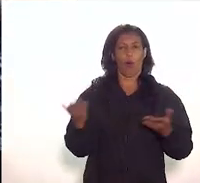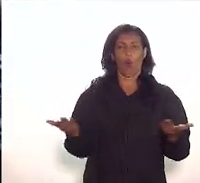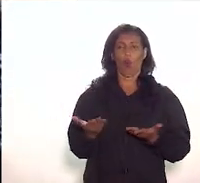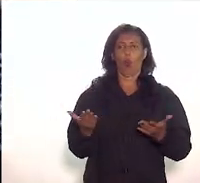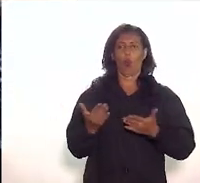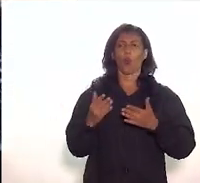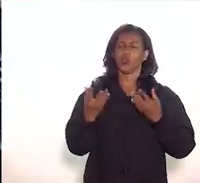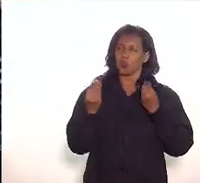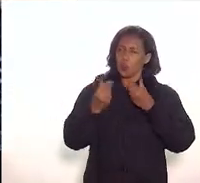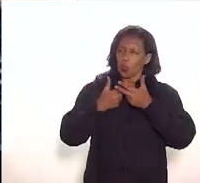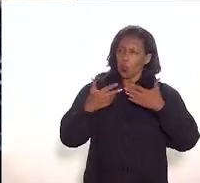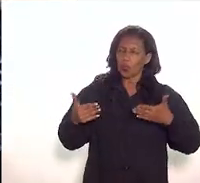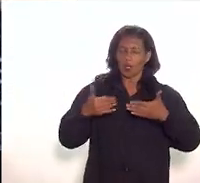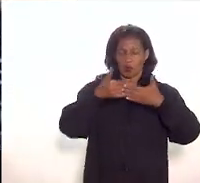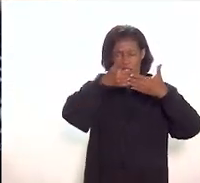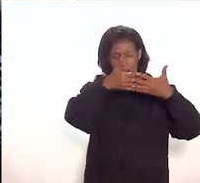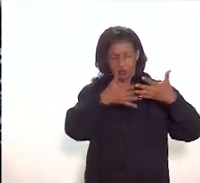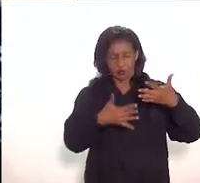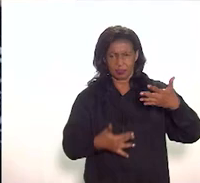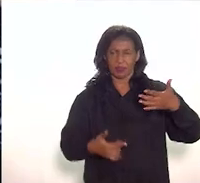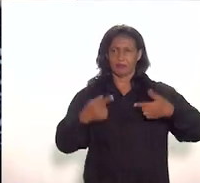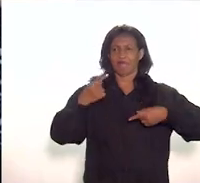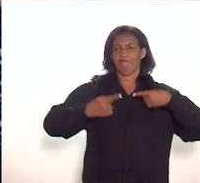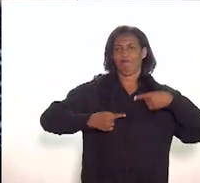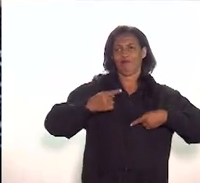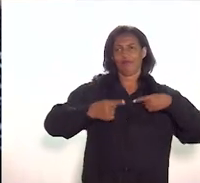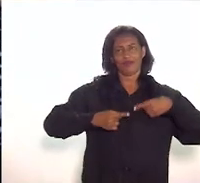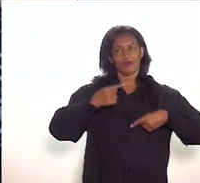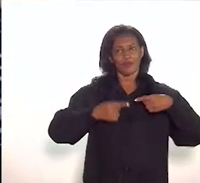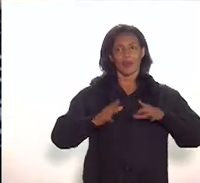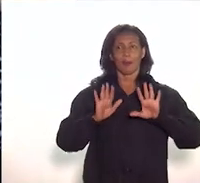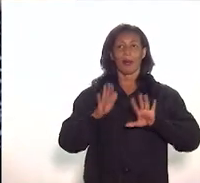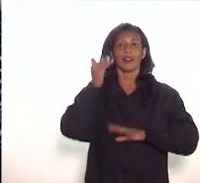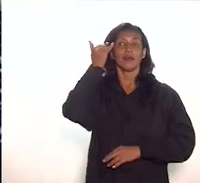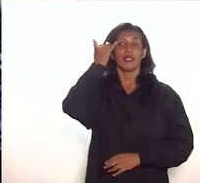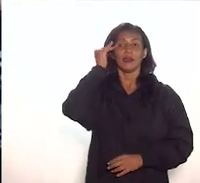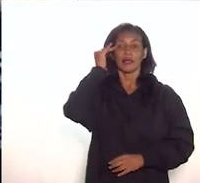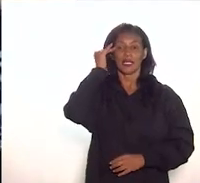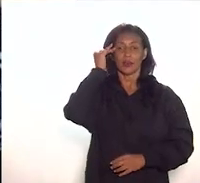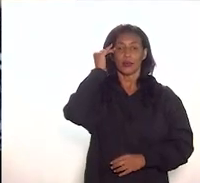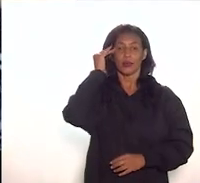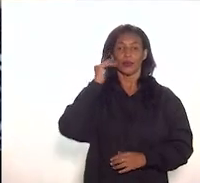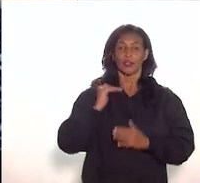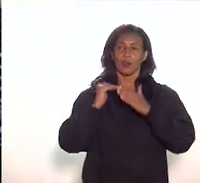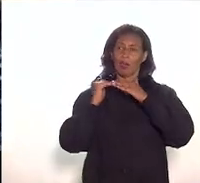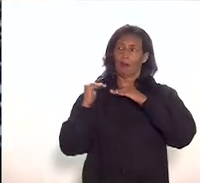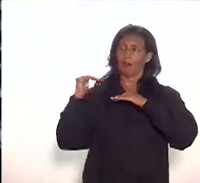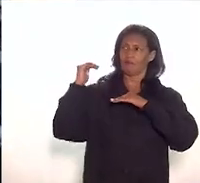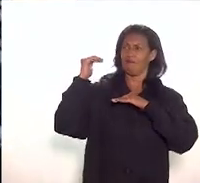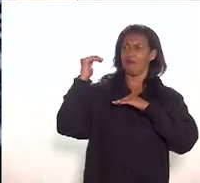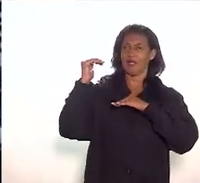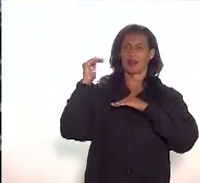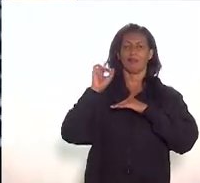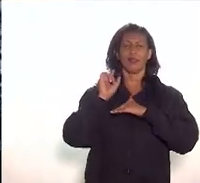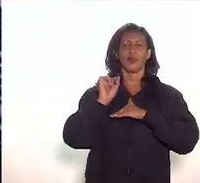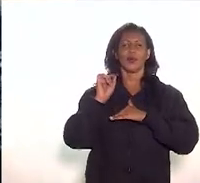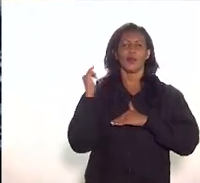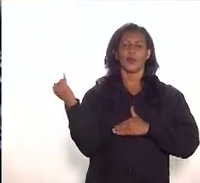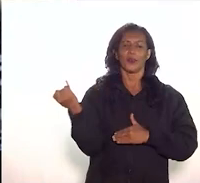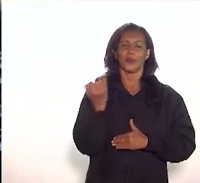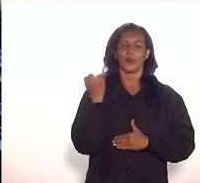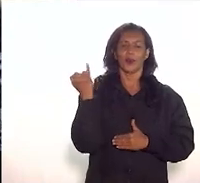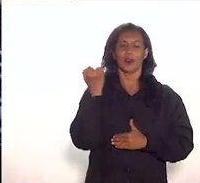ainda tem muita coisa a ser discutida assim mas entendo que acima de tudo o importante